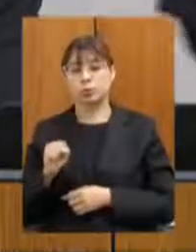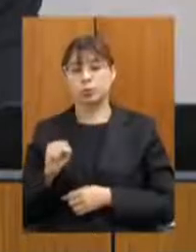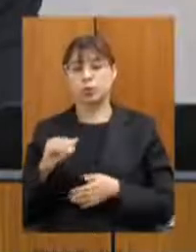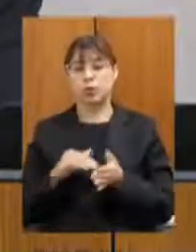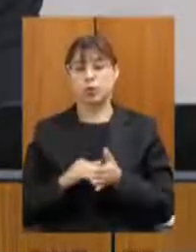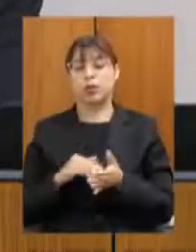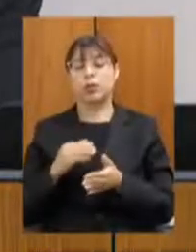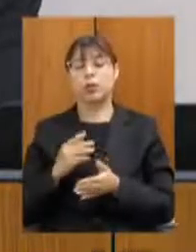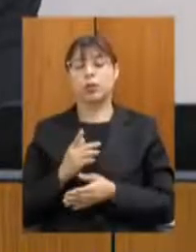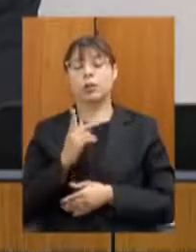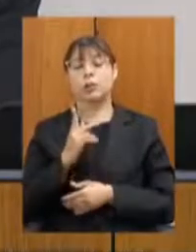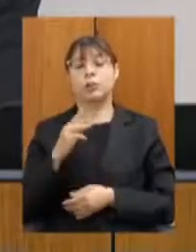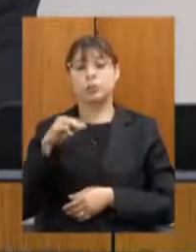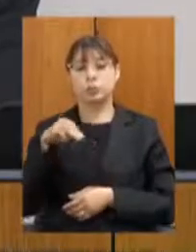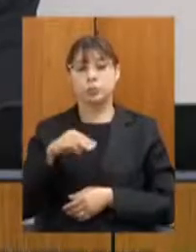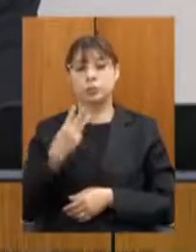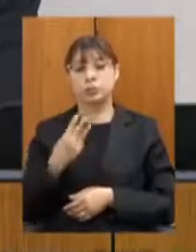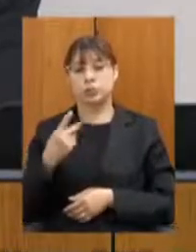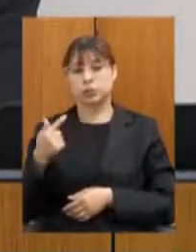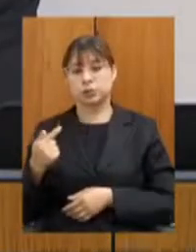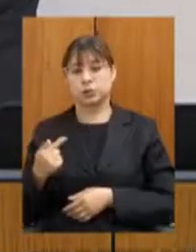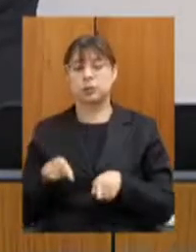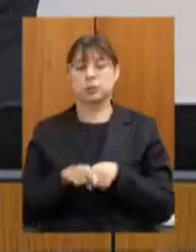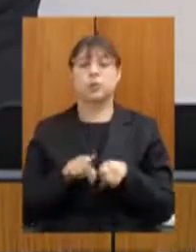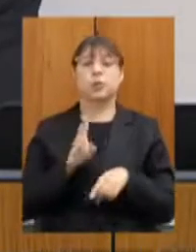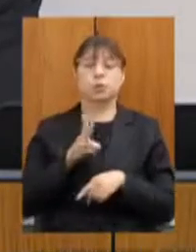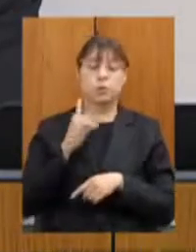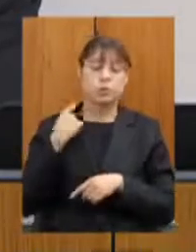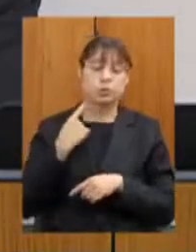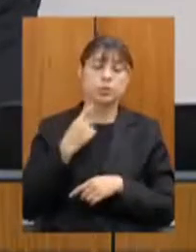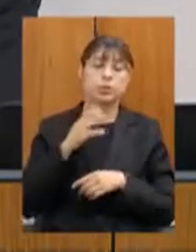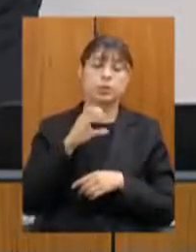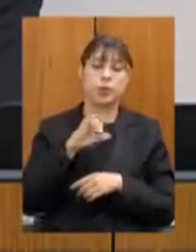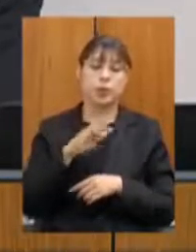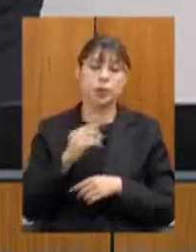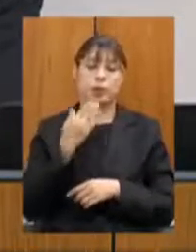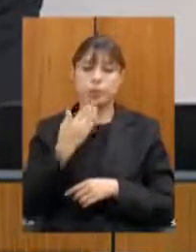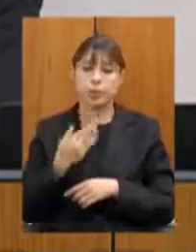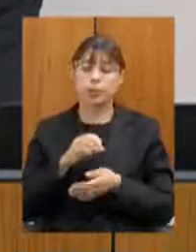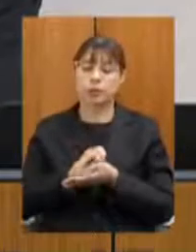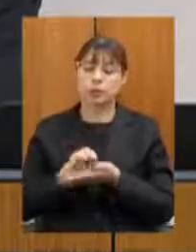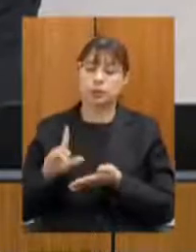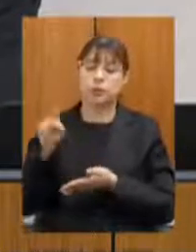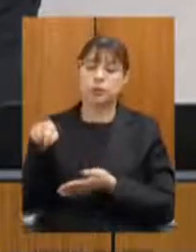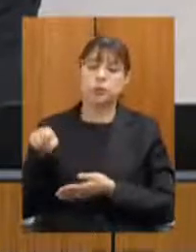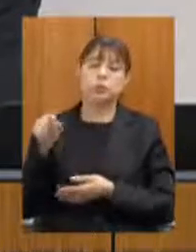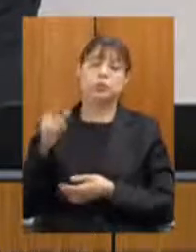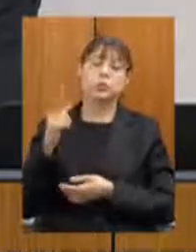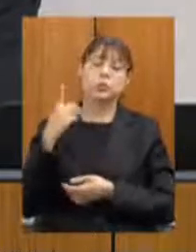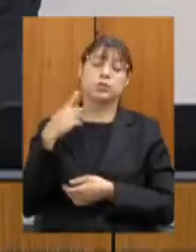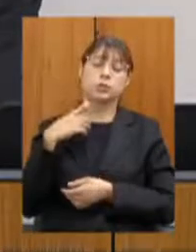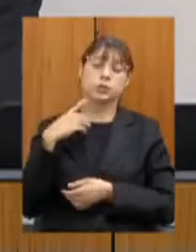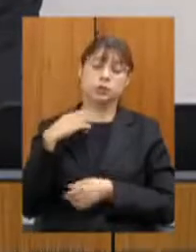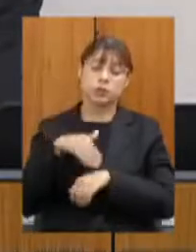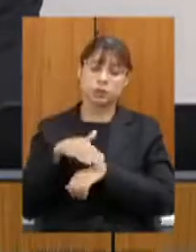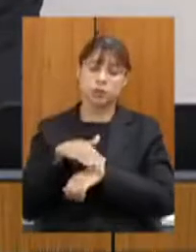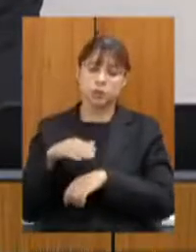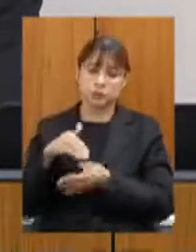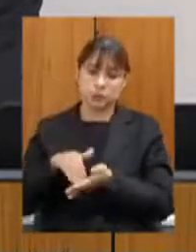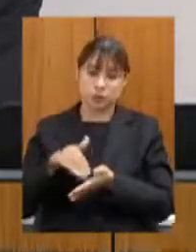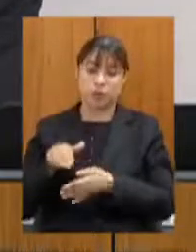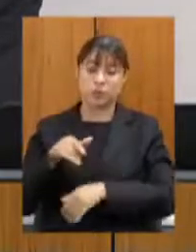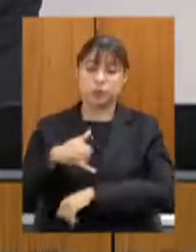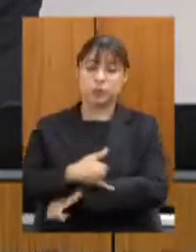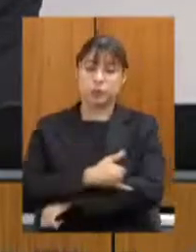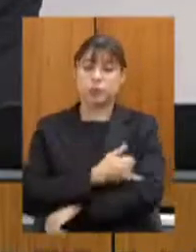o quilômetro 317 deputado Celinho do Citrocel seja encaminhado a secretaria de Estado de Infraestrutura pedir de providência para que a secretaria